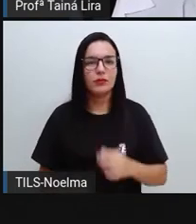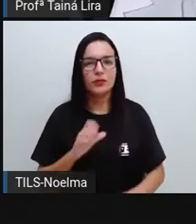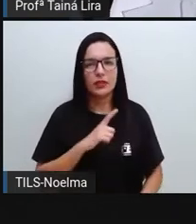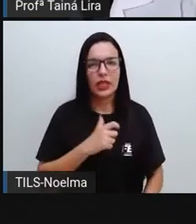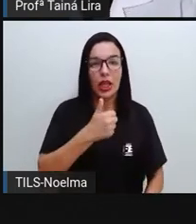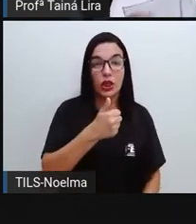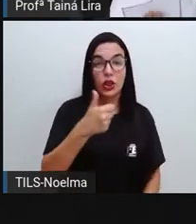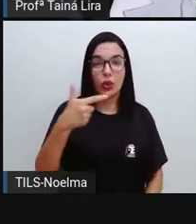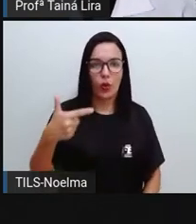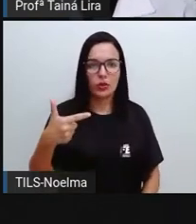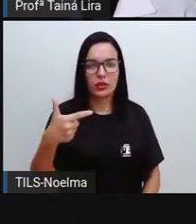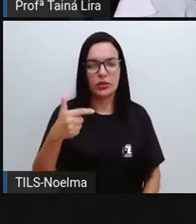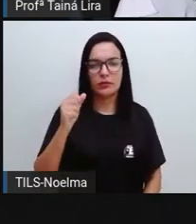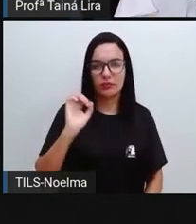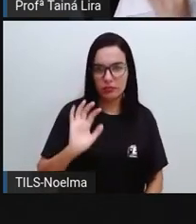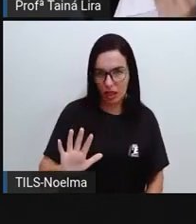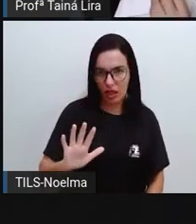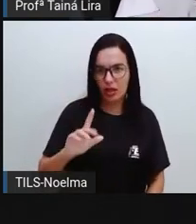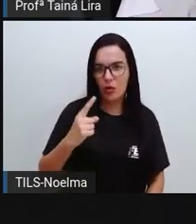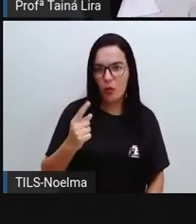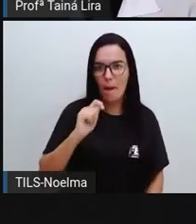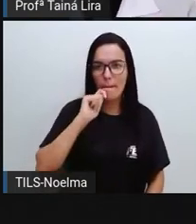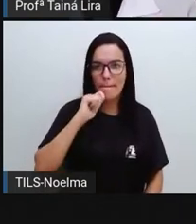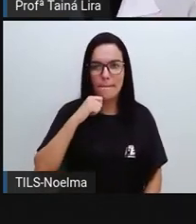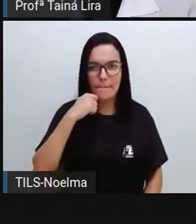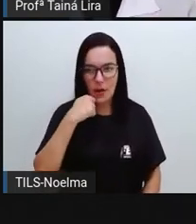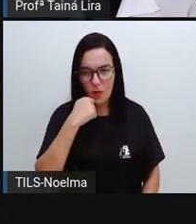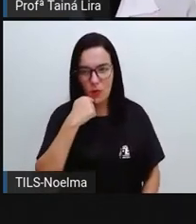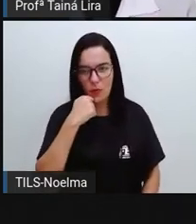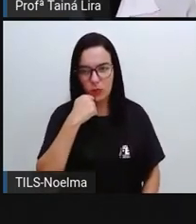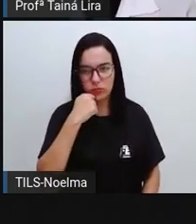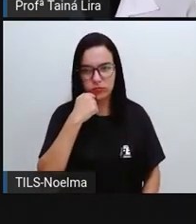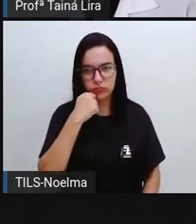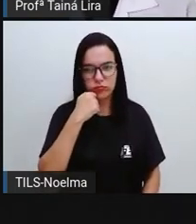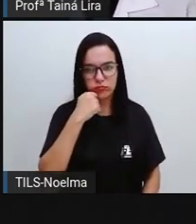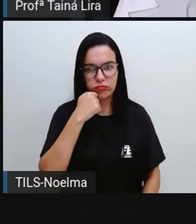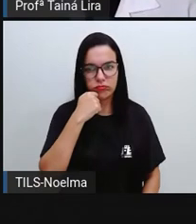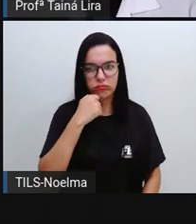12. Cada palitinho representando um pão que ela tem, tá?